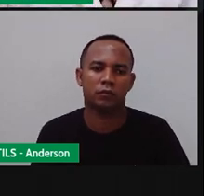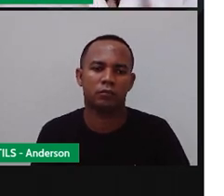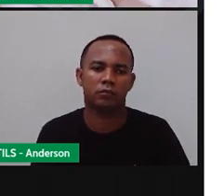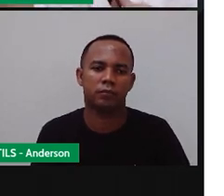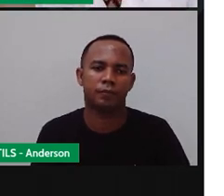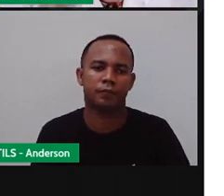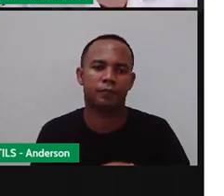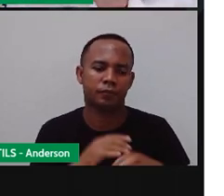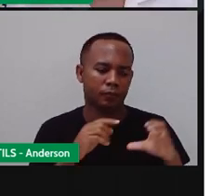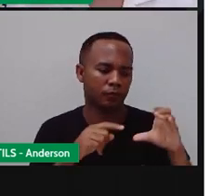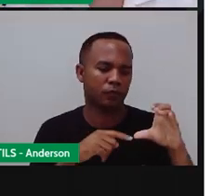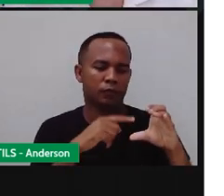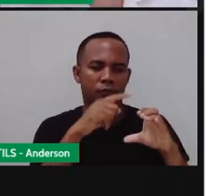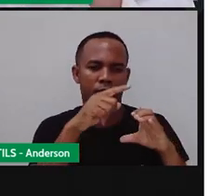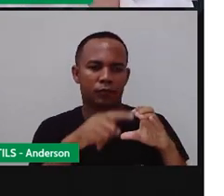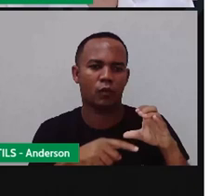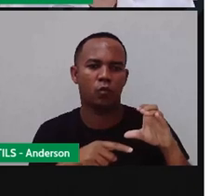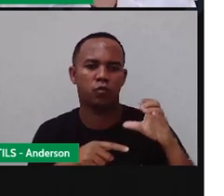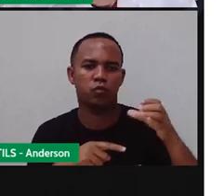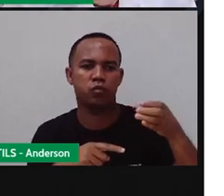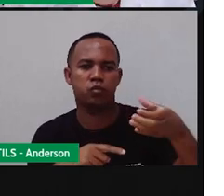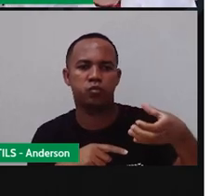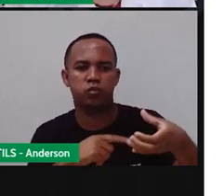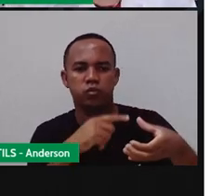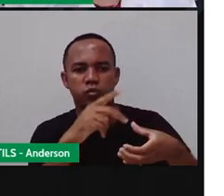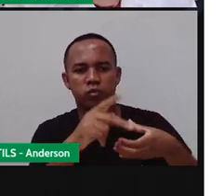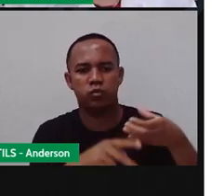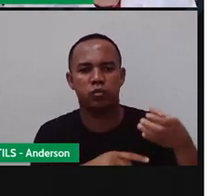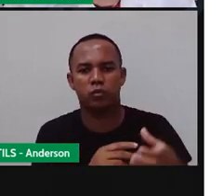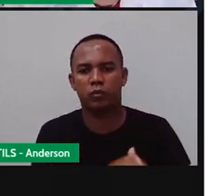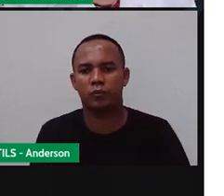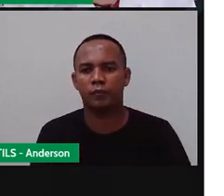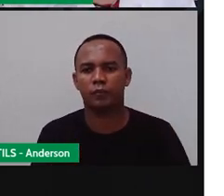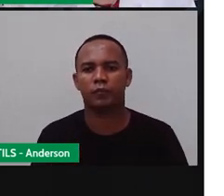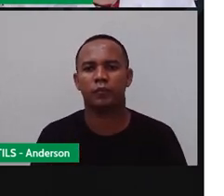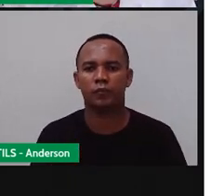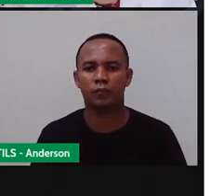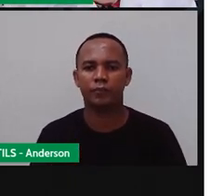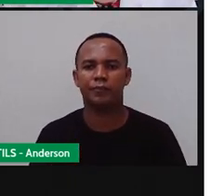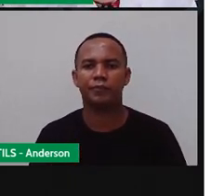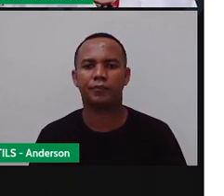em torno do Sol. Por isso que o nome do calendário é Solar.